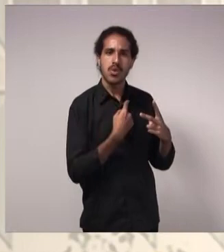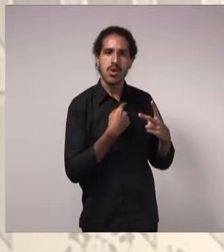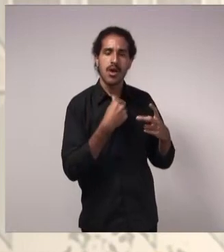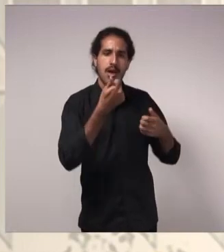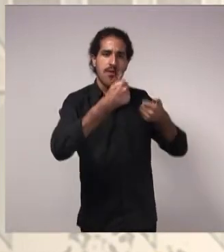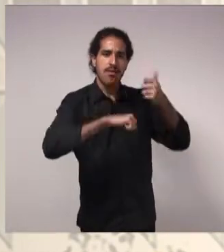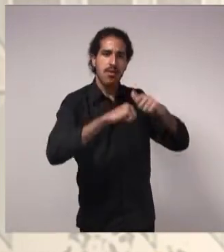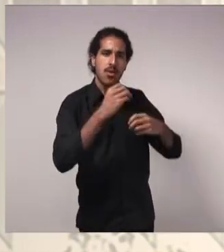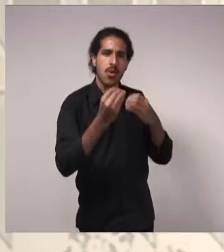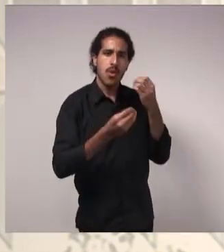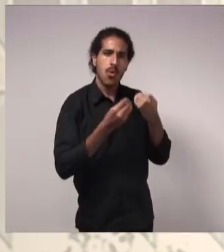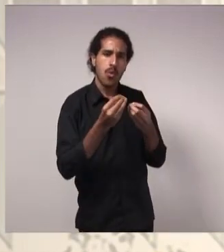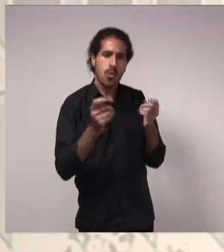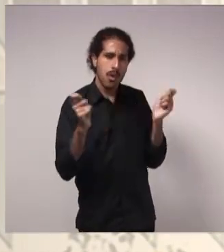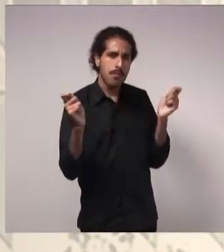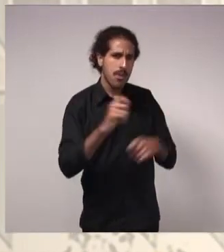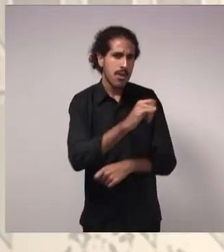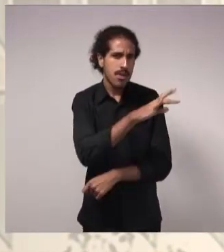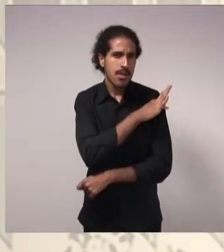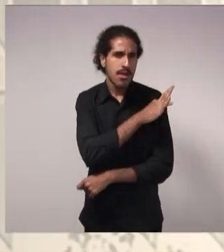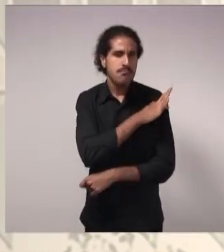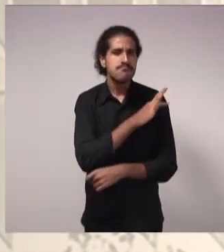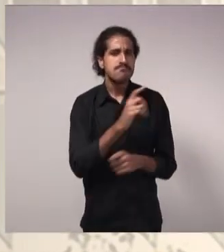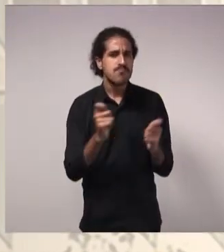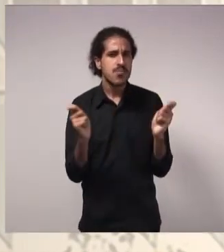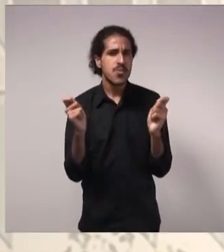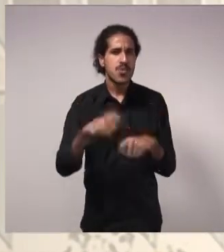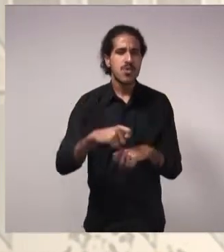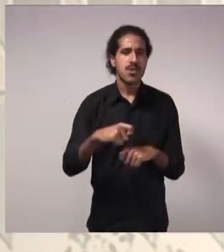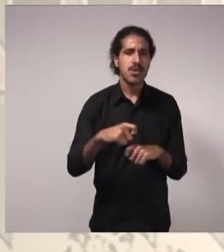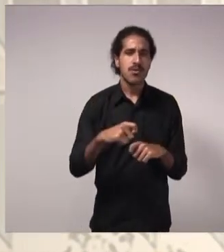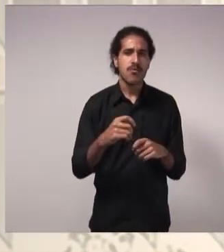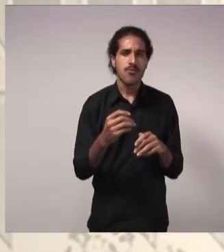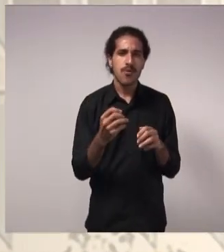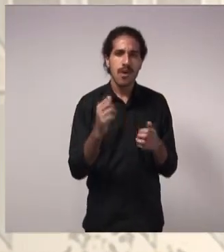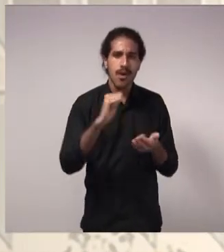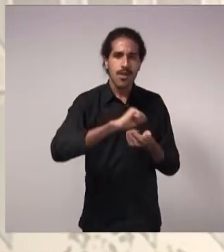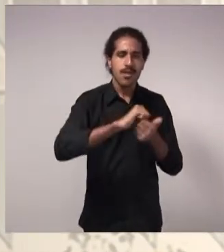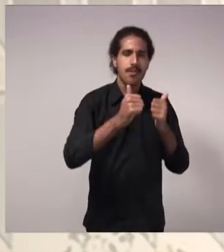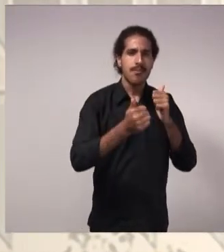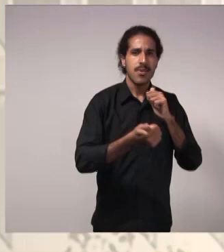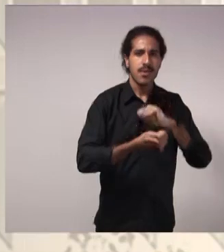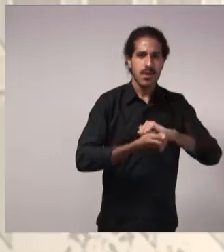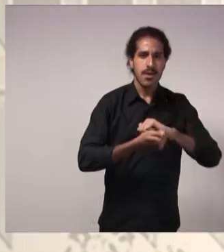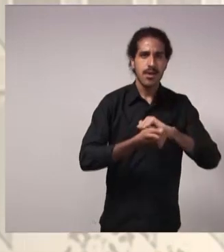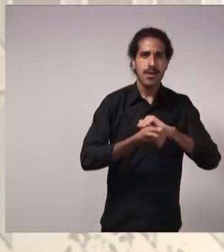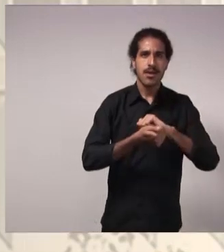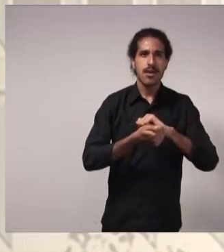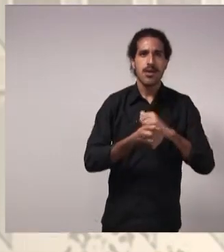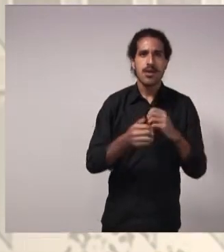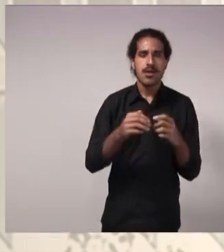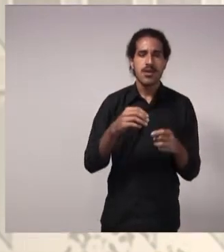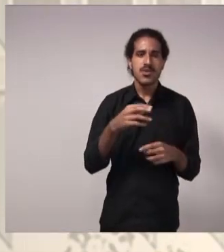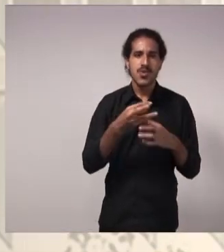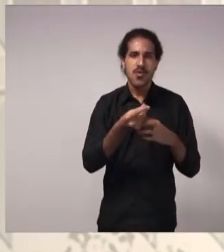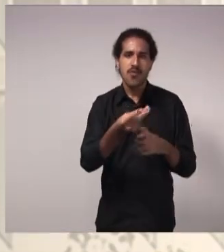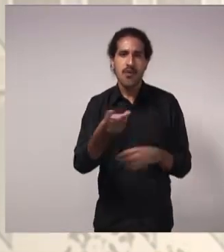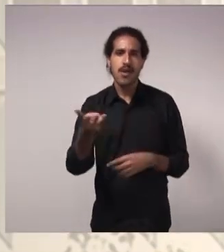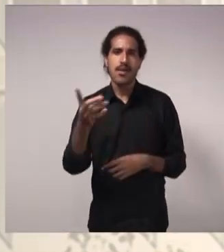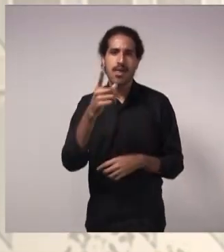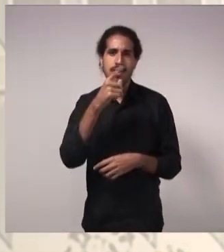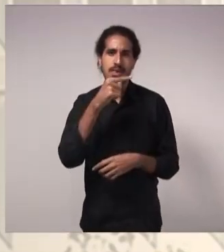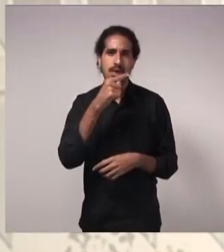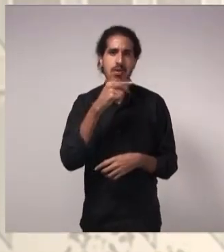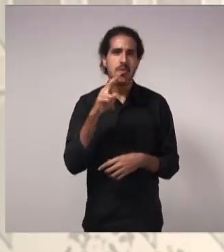técnica. É possível adaptar essas tipologias ao reuso? É possível adaptar essas tipologias a